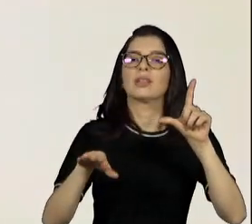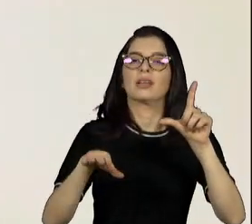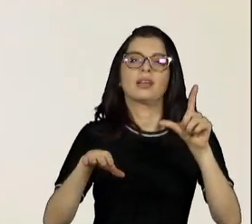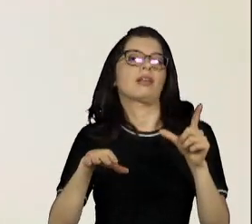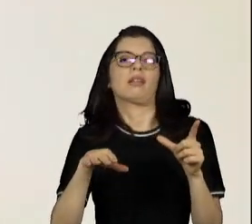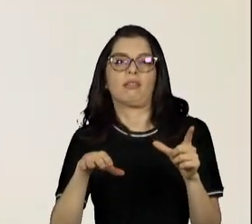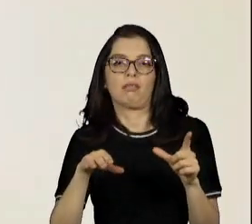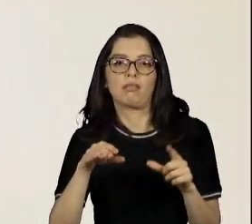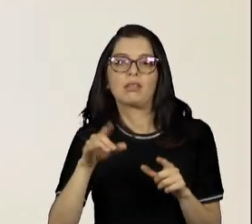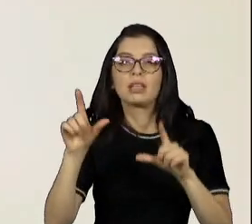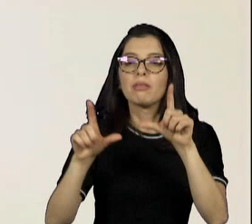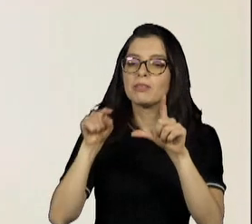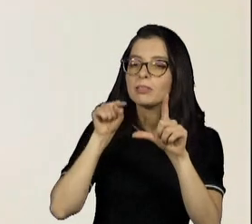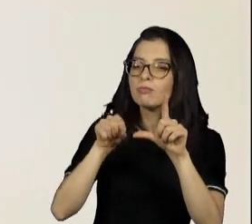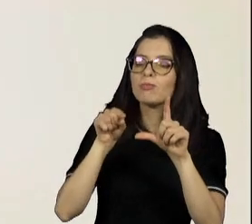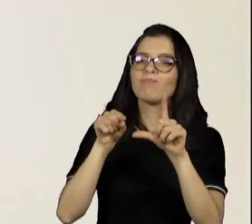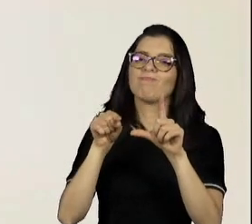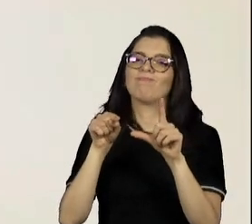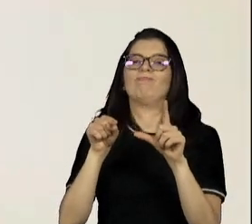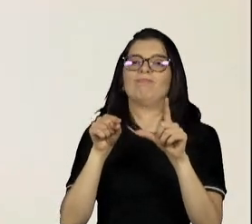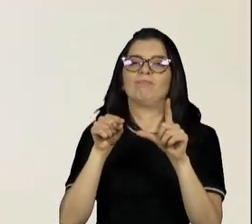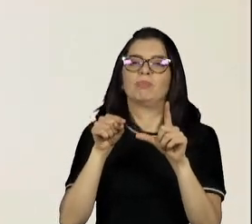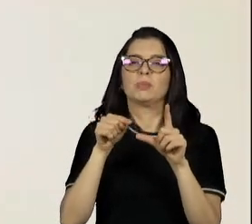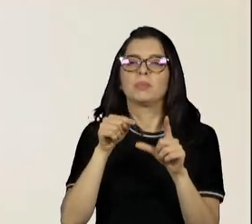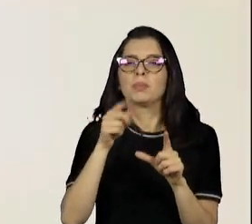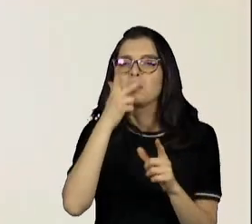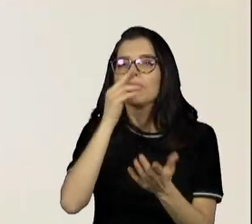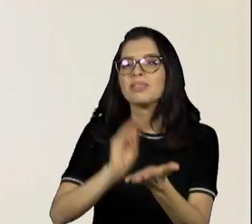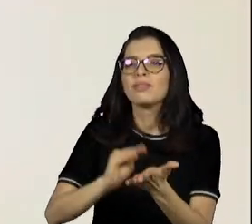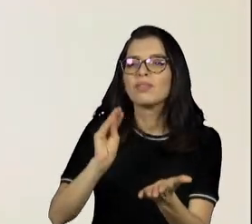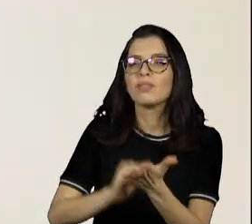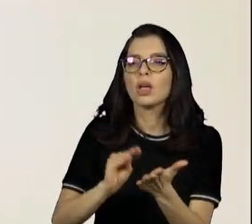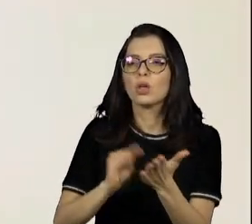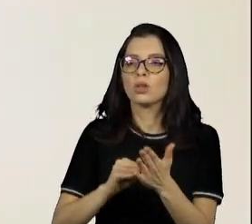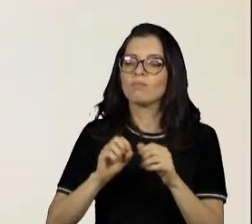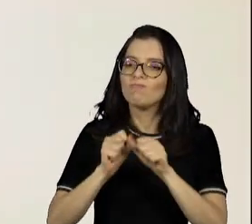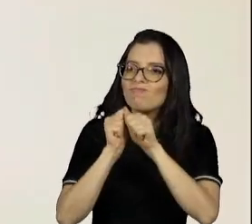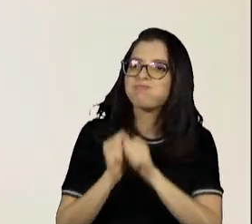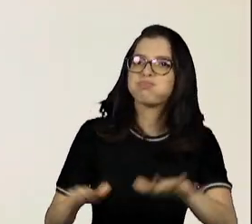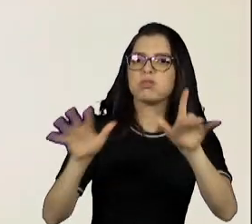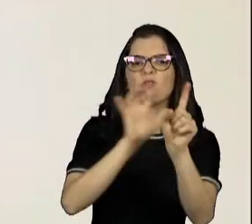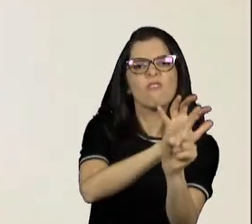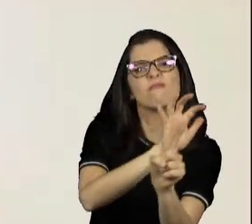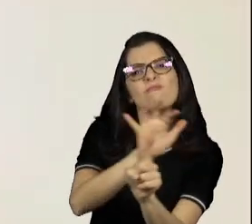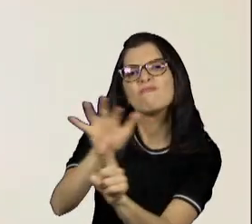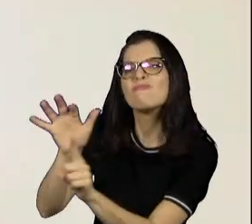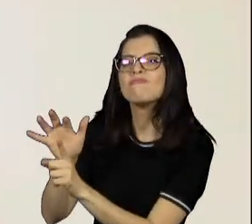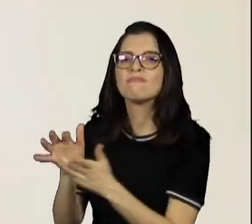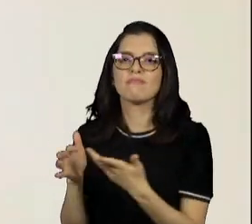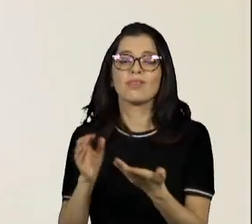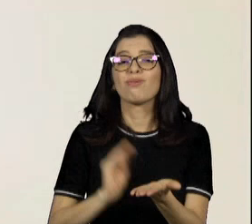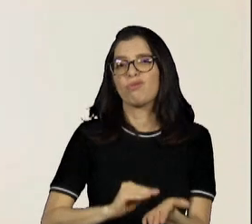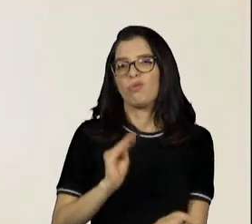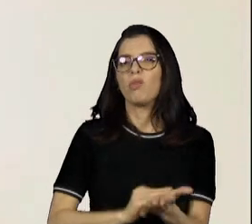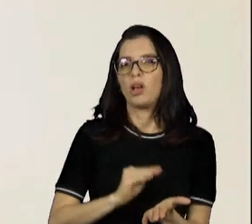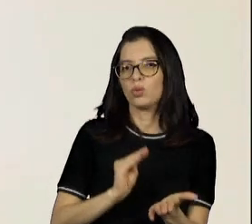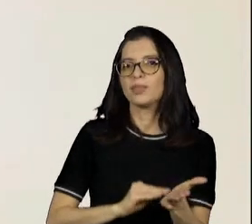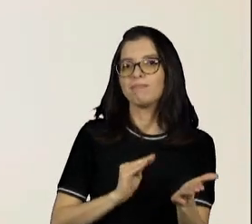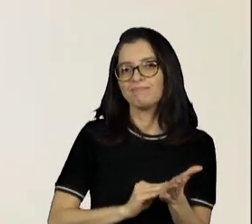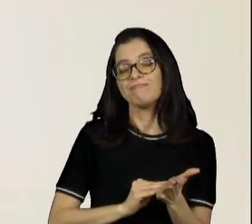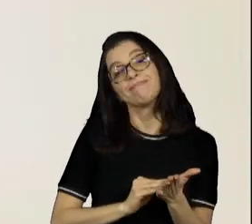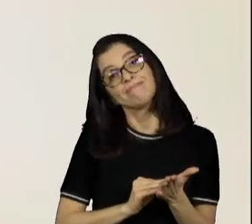televisão não está mais com essa força toda para deseducar ou educar. Mesmo que